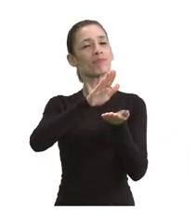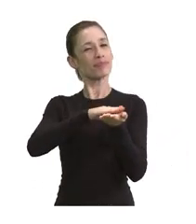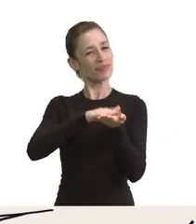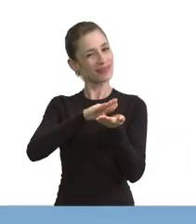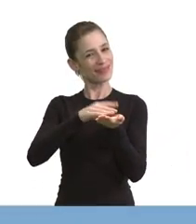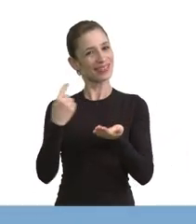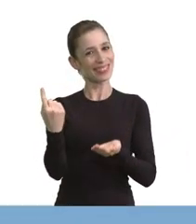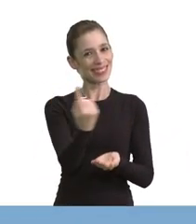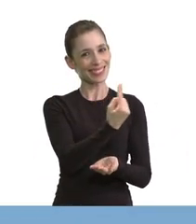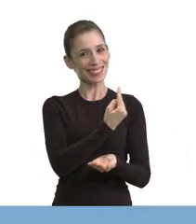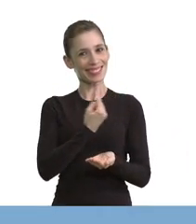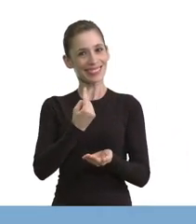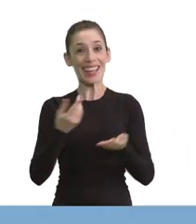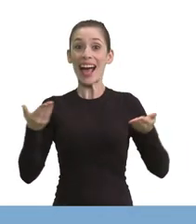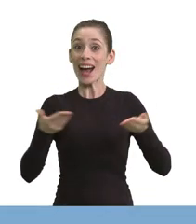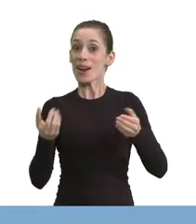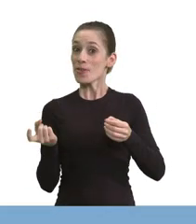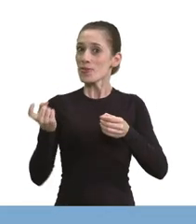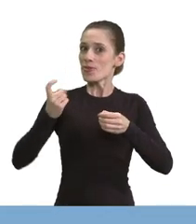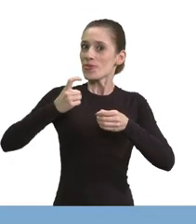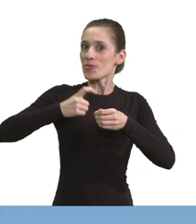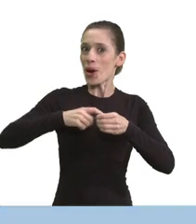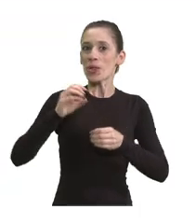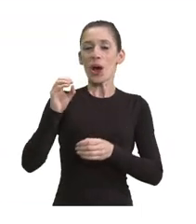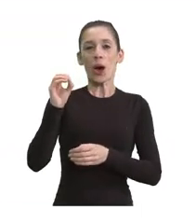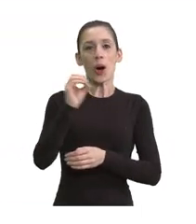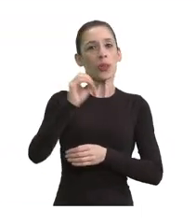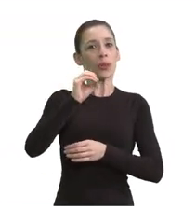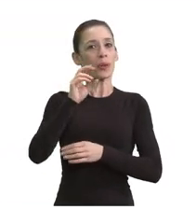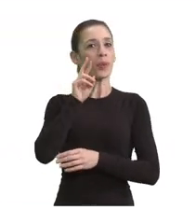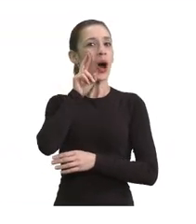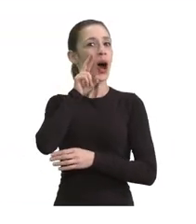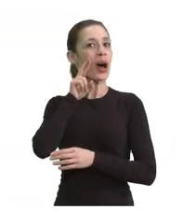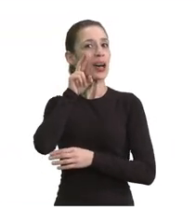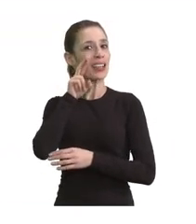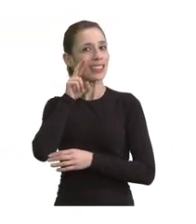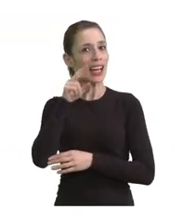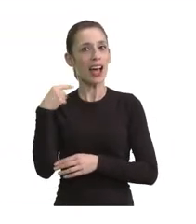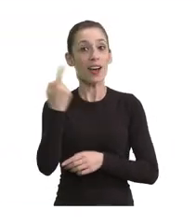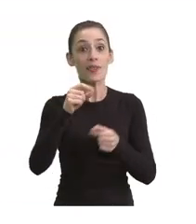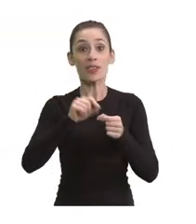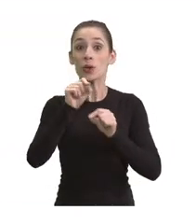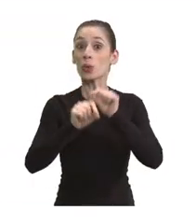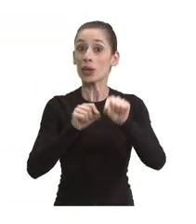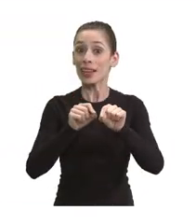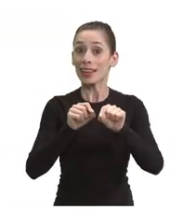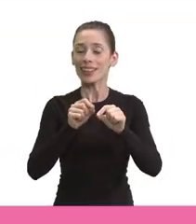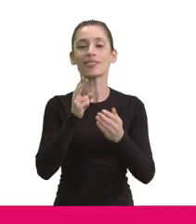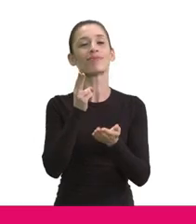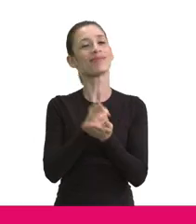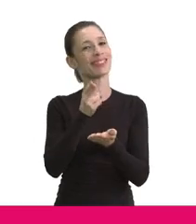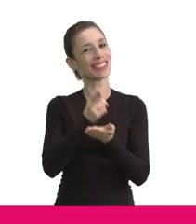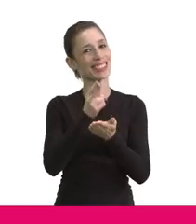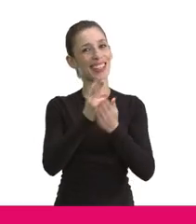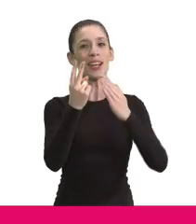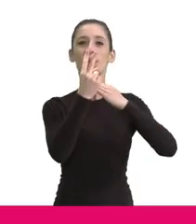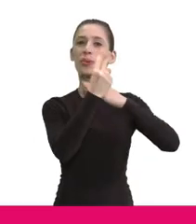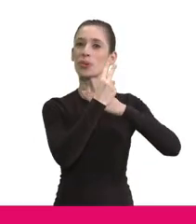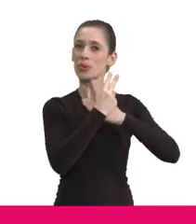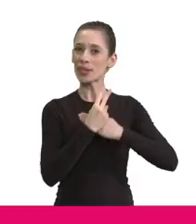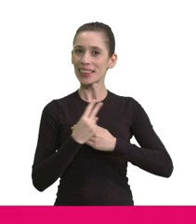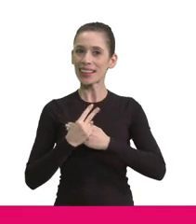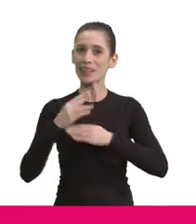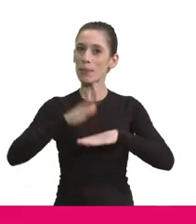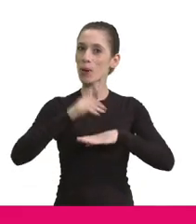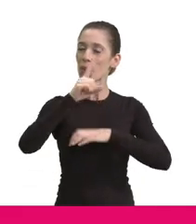Parabéns para nós! E agora estamos de volta ao outubro rosa. E o que nós vamos fazer? Continuar